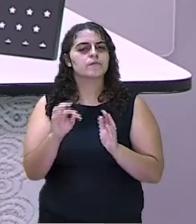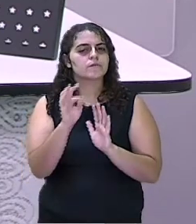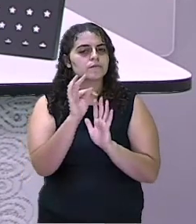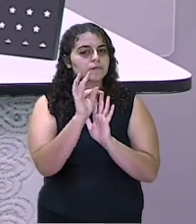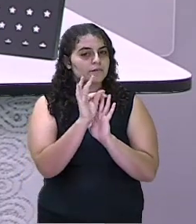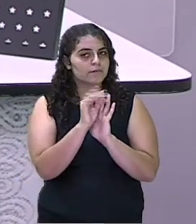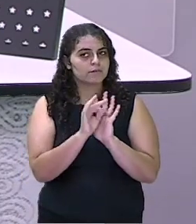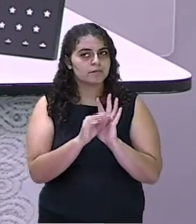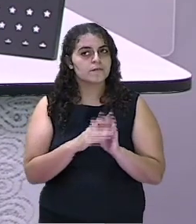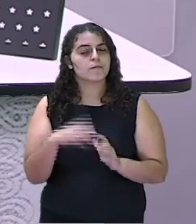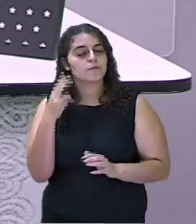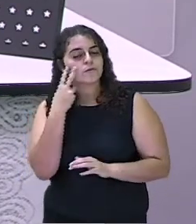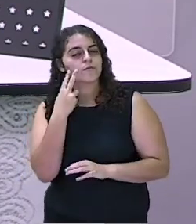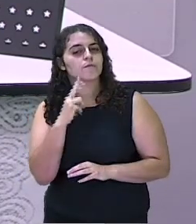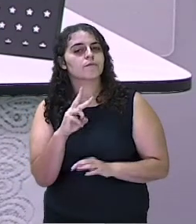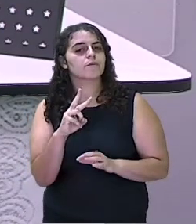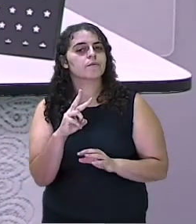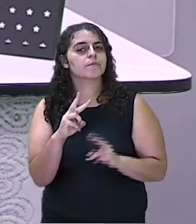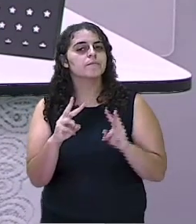Vamos ver aqui.